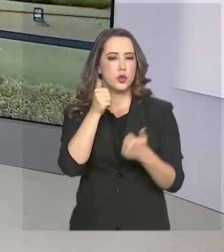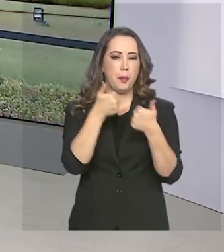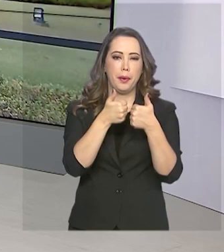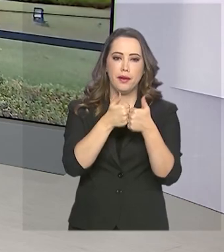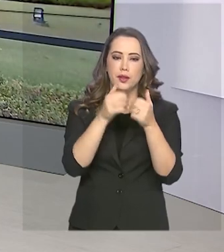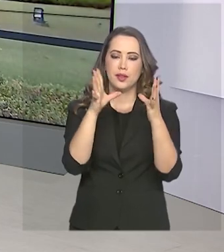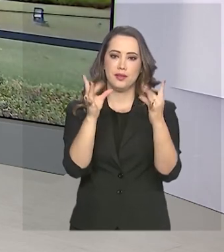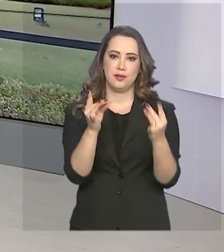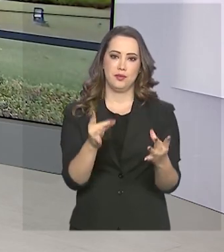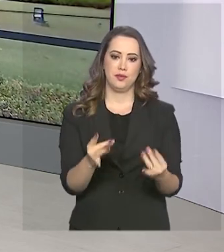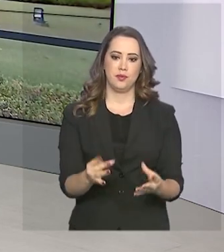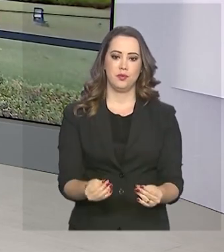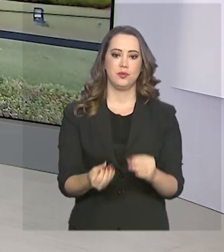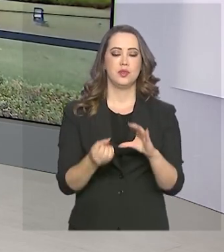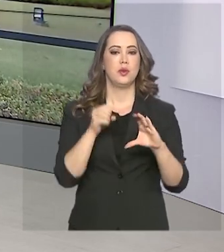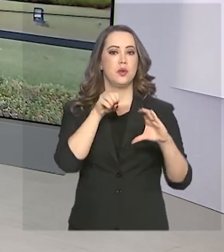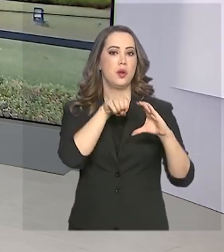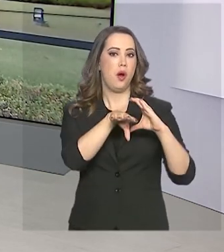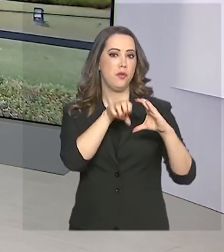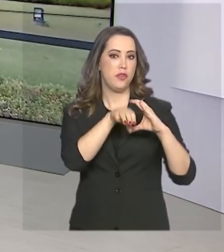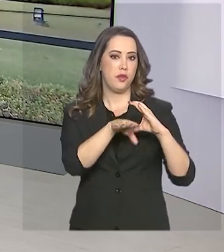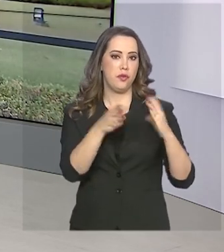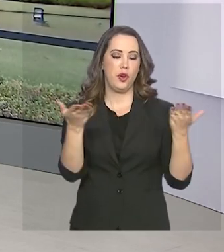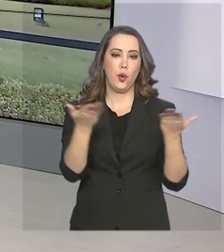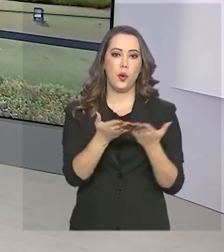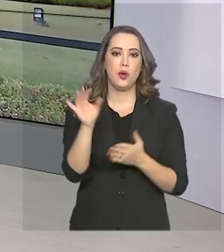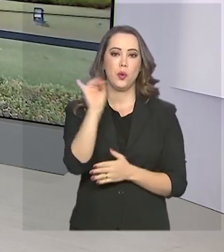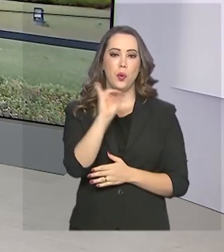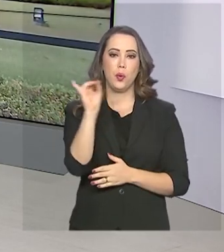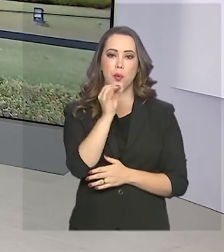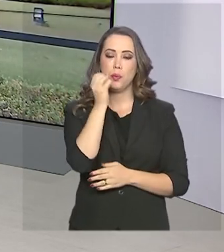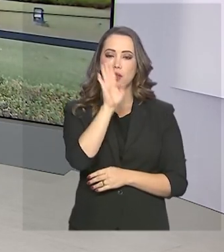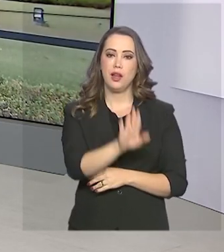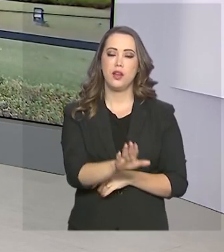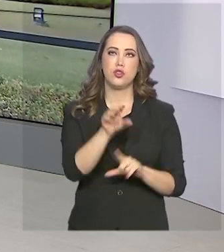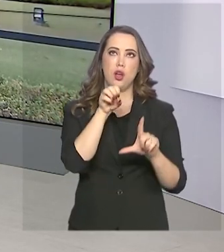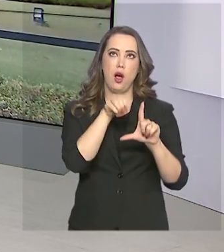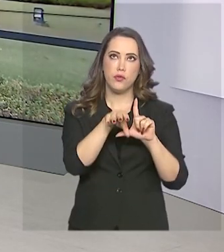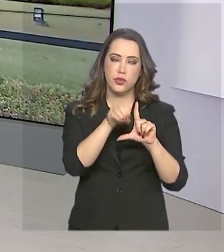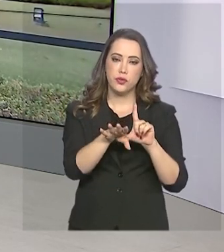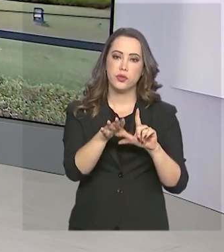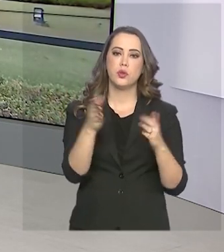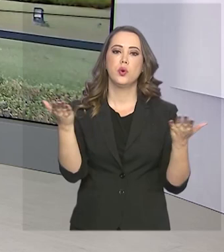tudo por lá e traz as informações ao vivo para a gente. Oi, Dani, boa tarde para você.